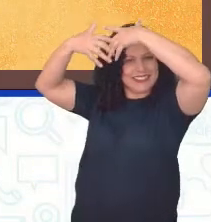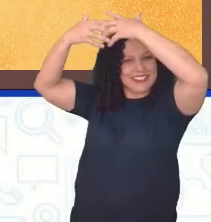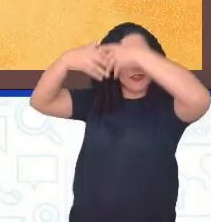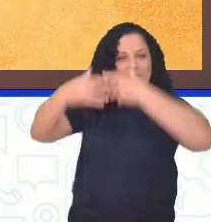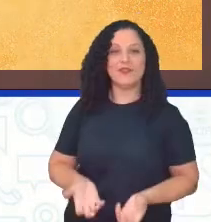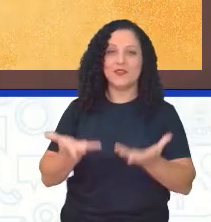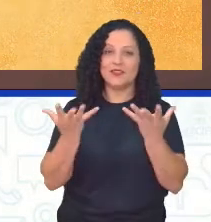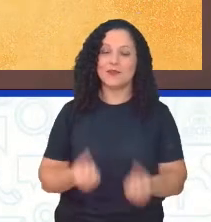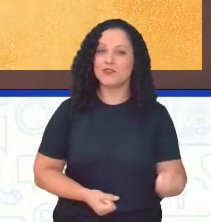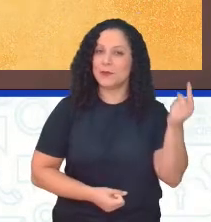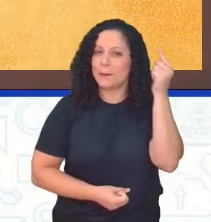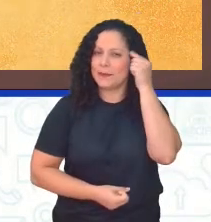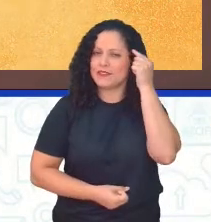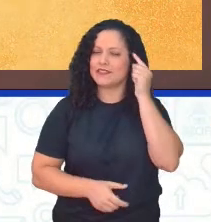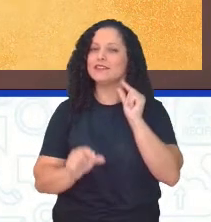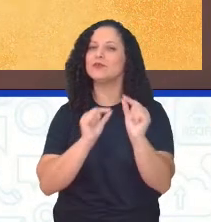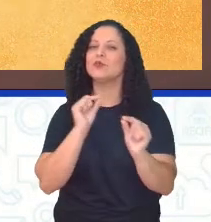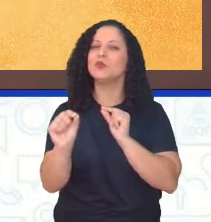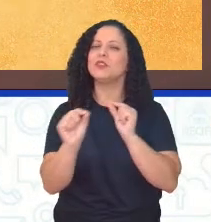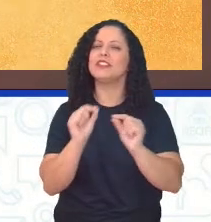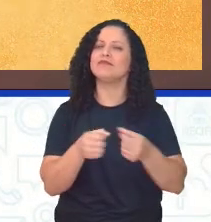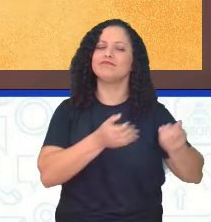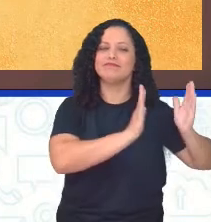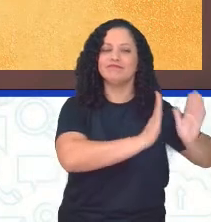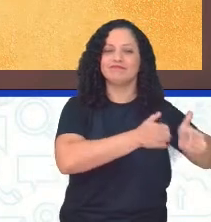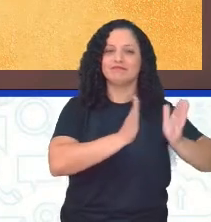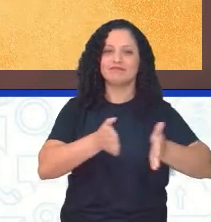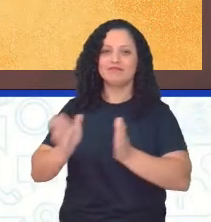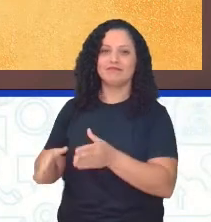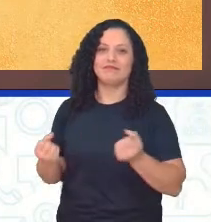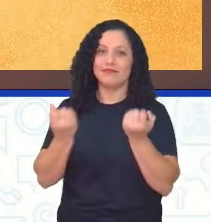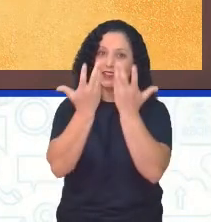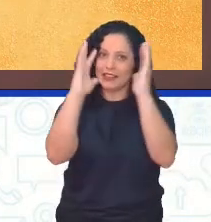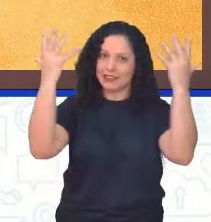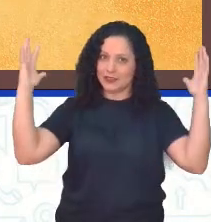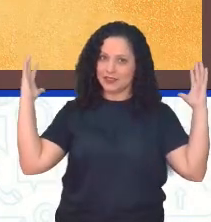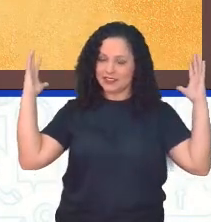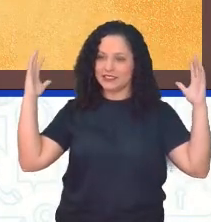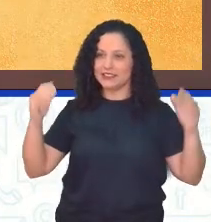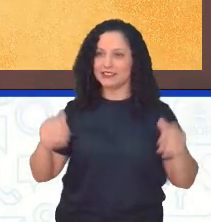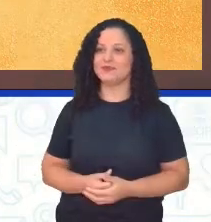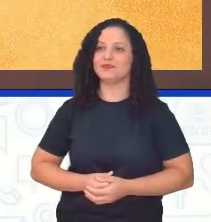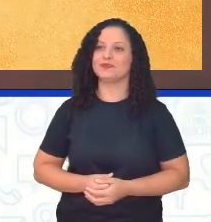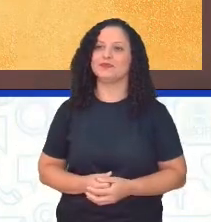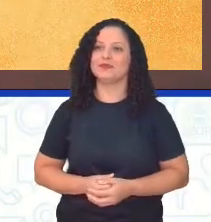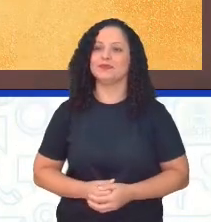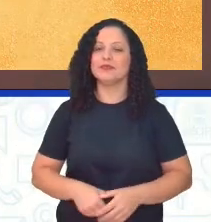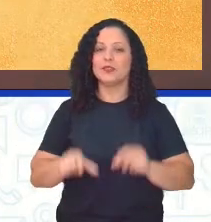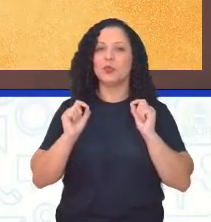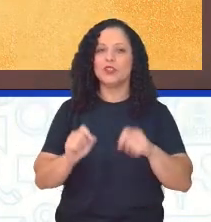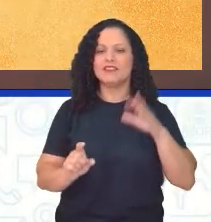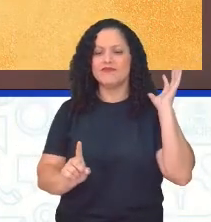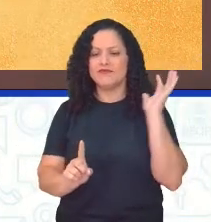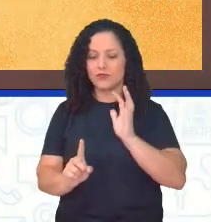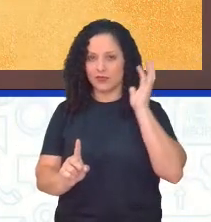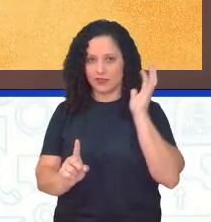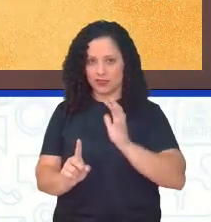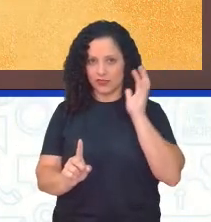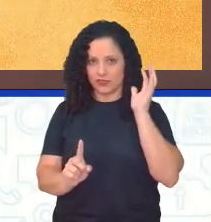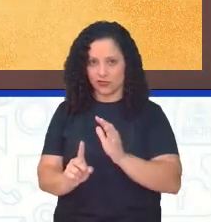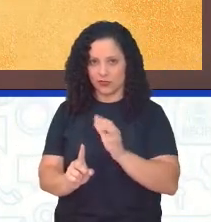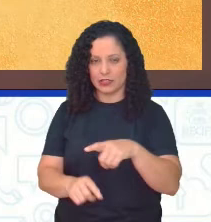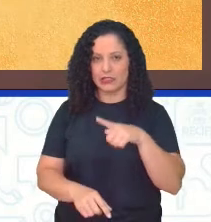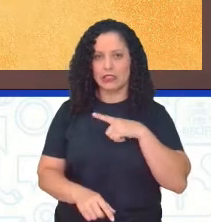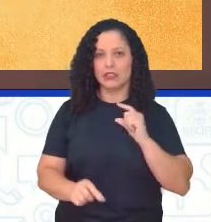refletir sobre os processos ambientais. Então, já vimos que os impactos ambientais, eles